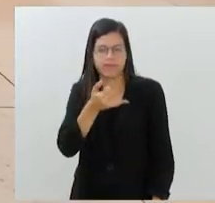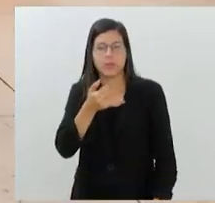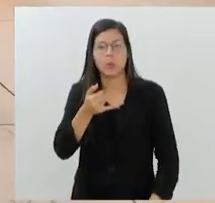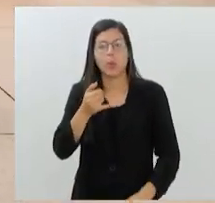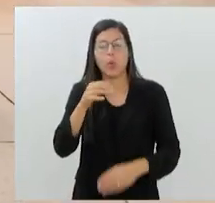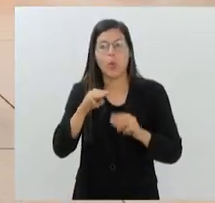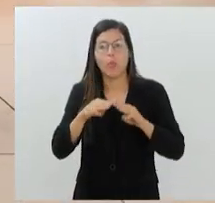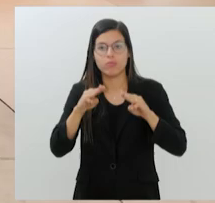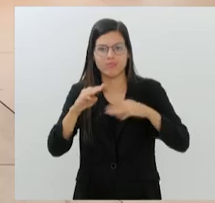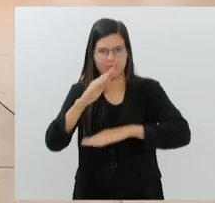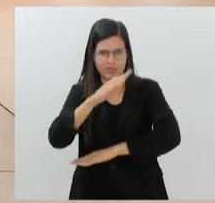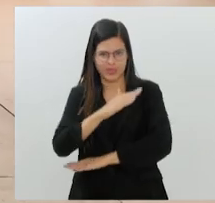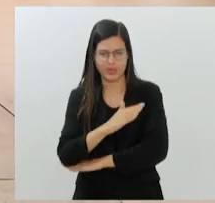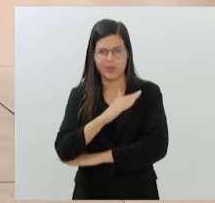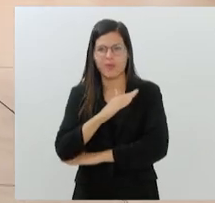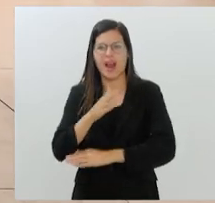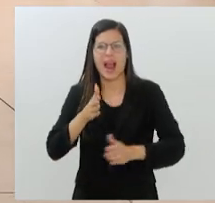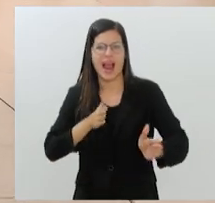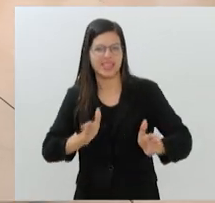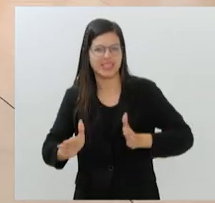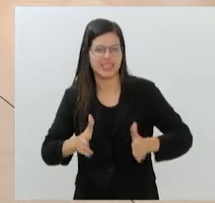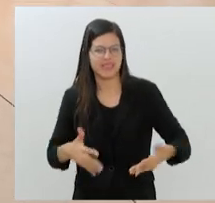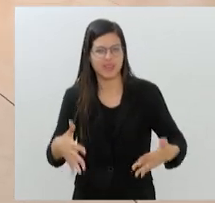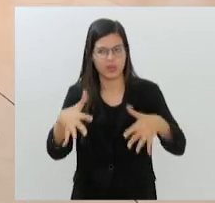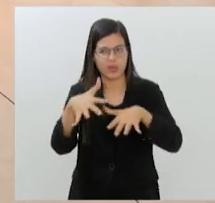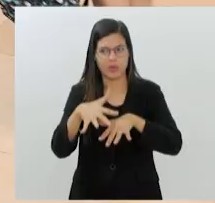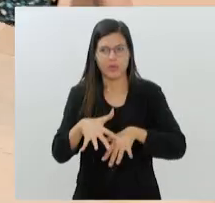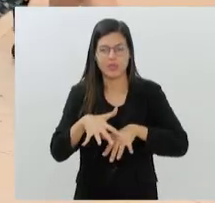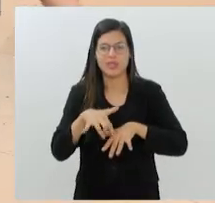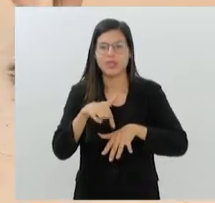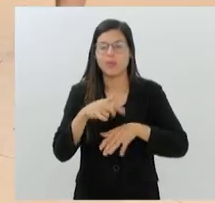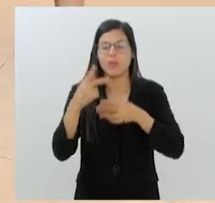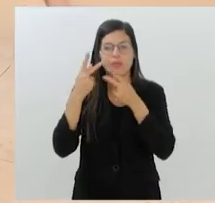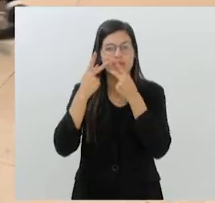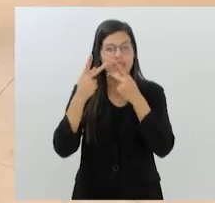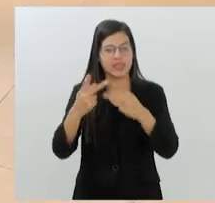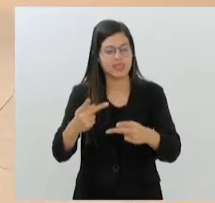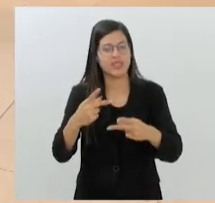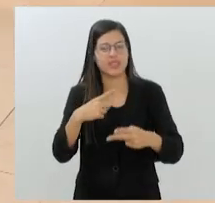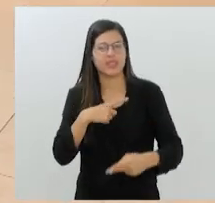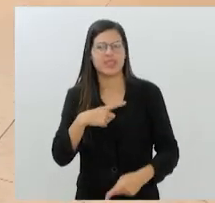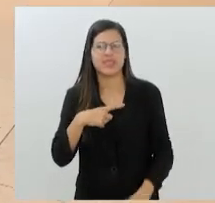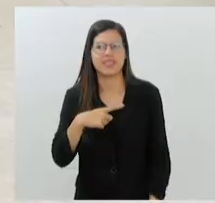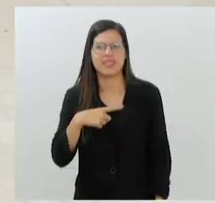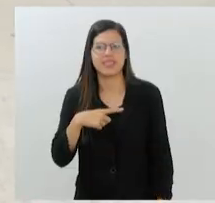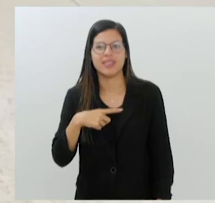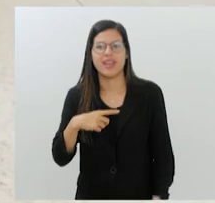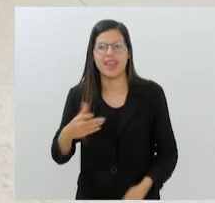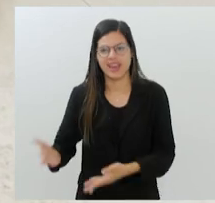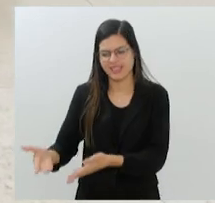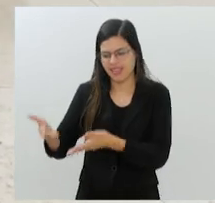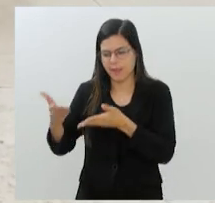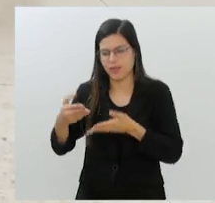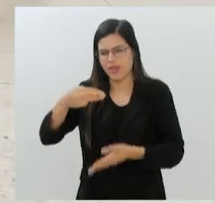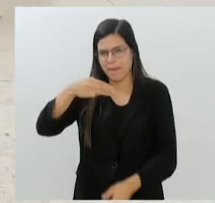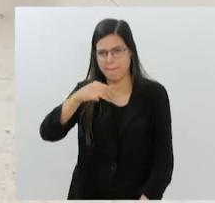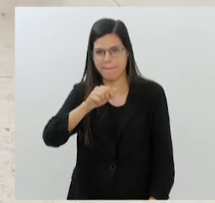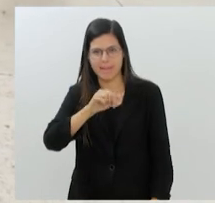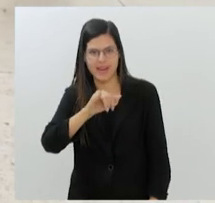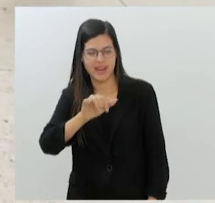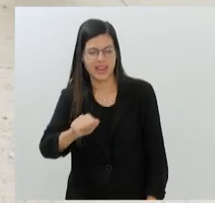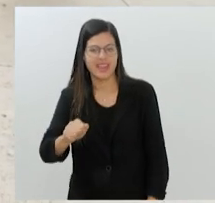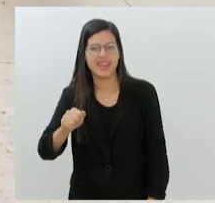Amanhã está cada vez mais acessível e inclusivo. Os visitantes já podem contar com a recepcionista Maia, uma